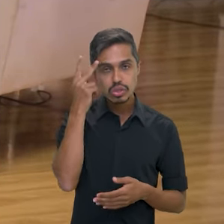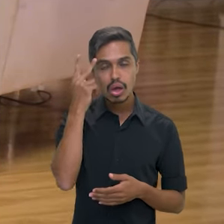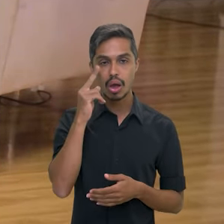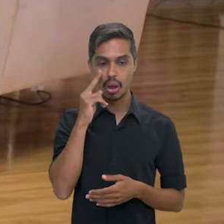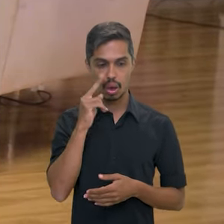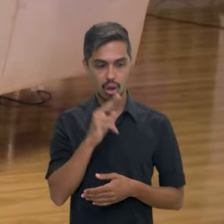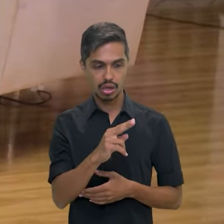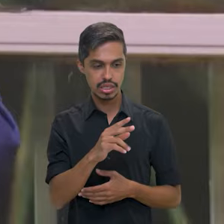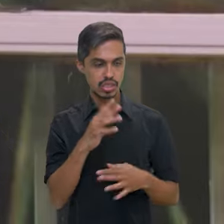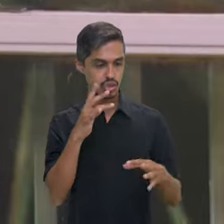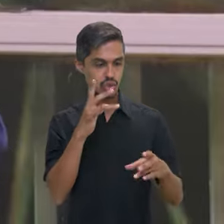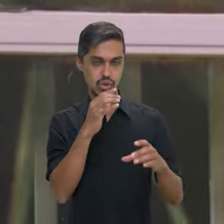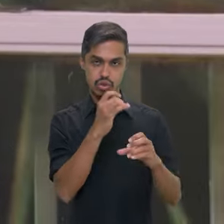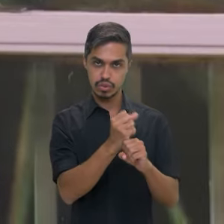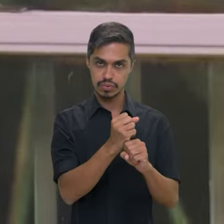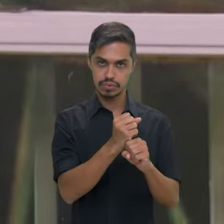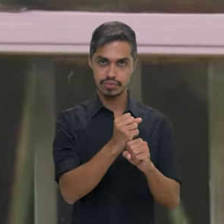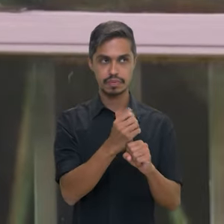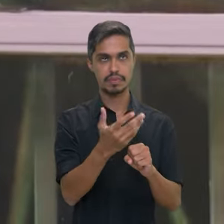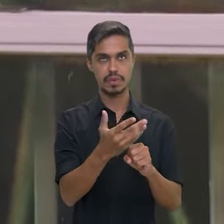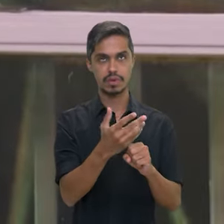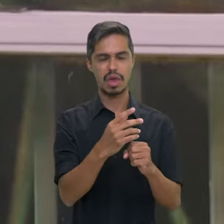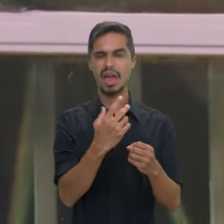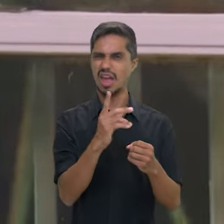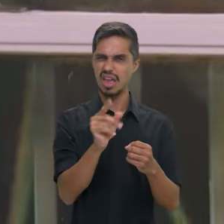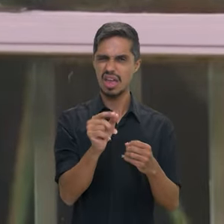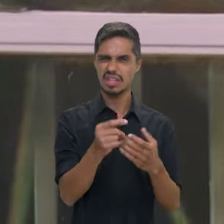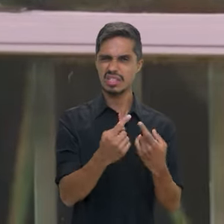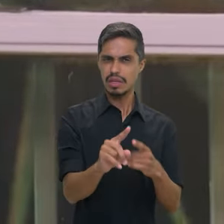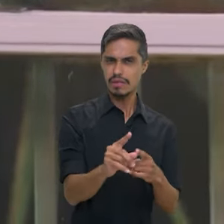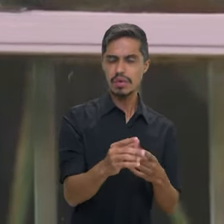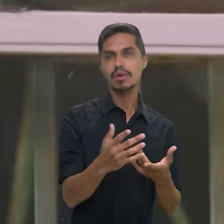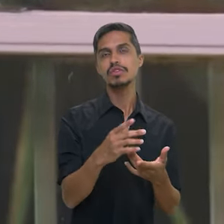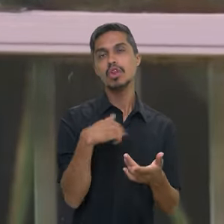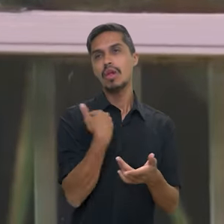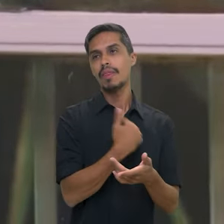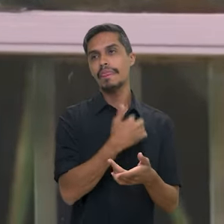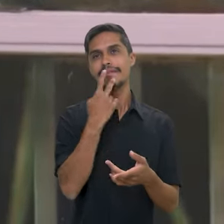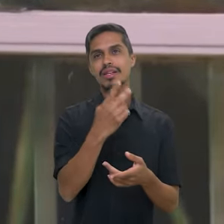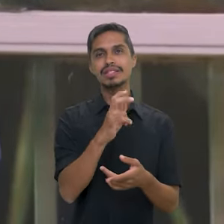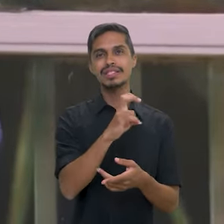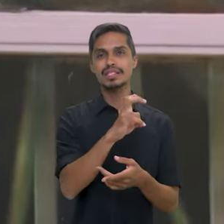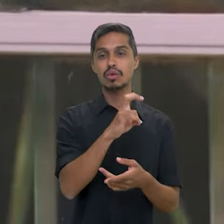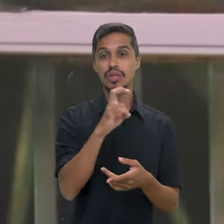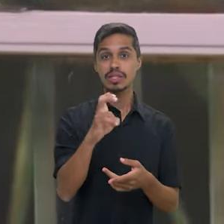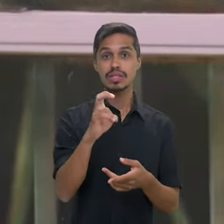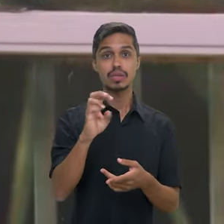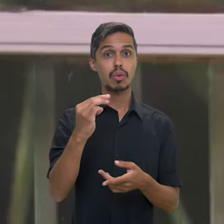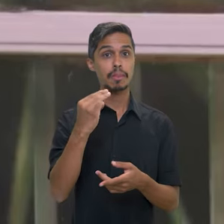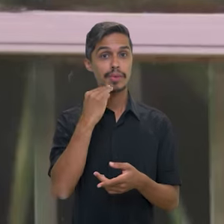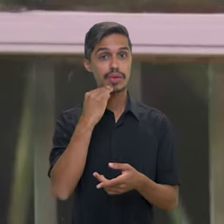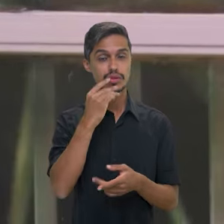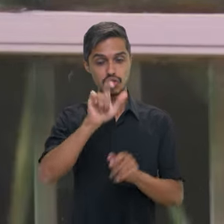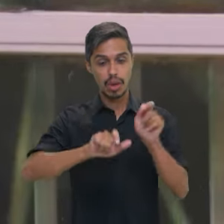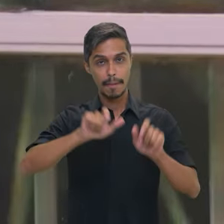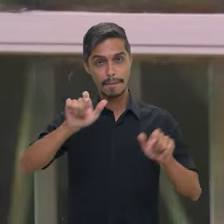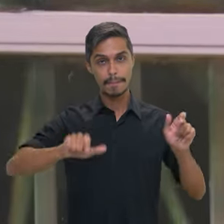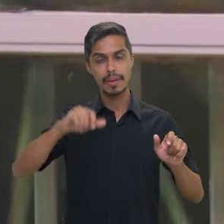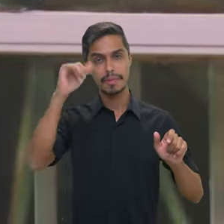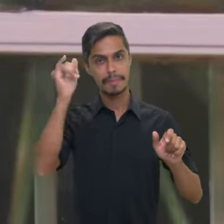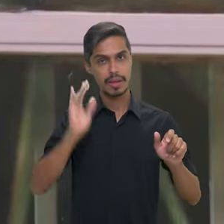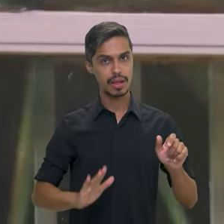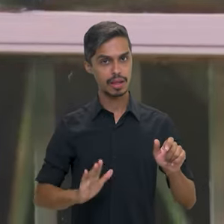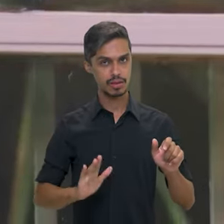esse conjunto que é desafiador, nós estamos falando de 55 milhões de